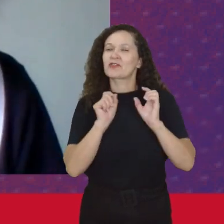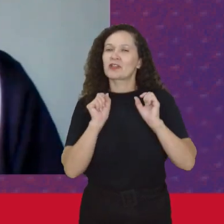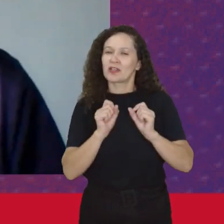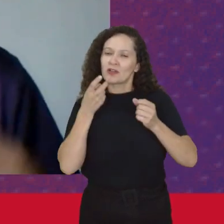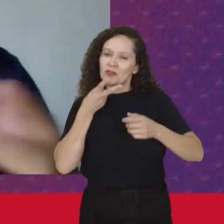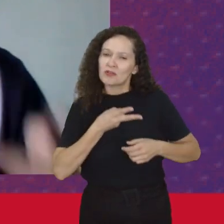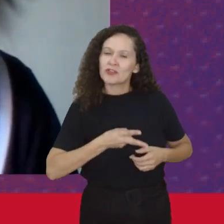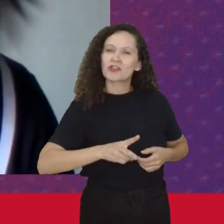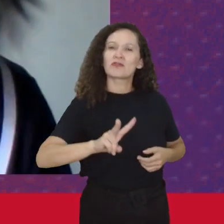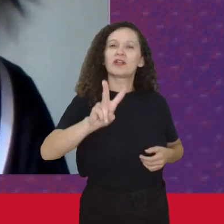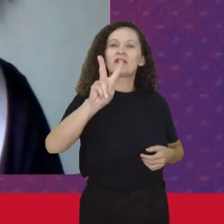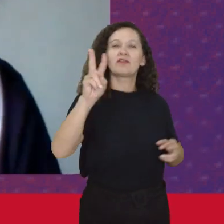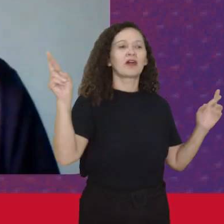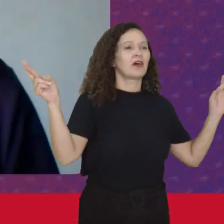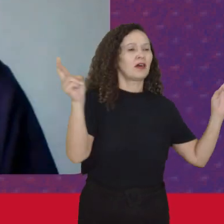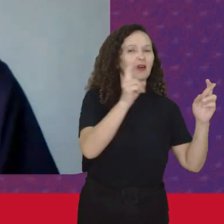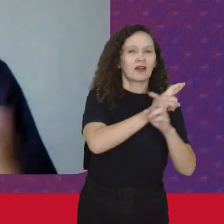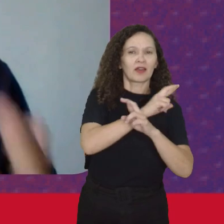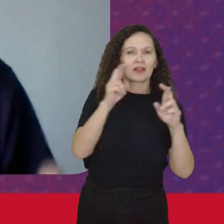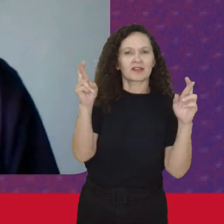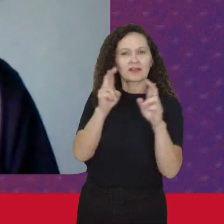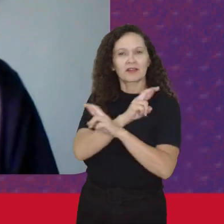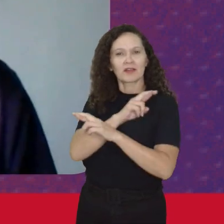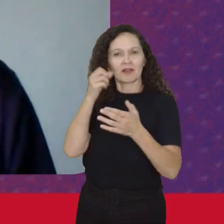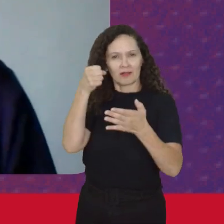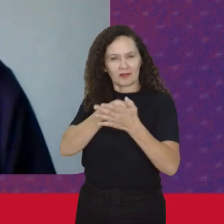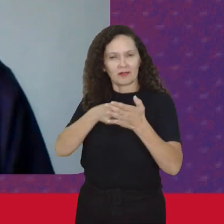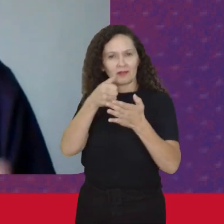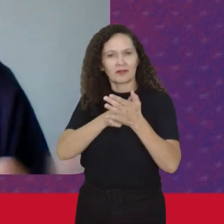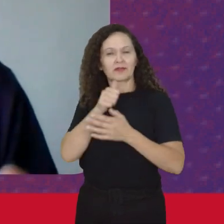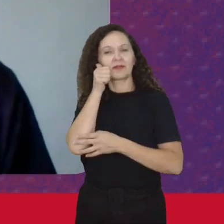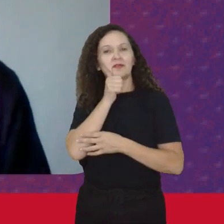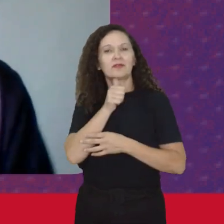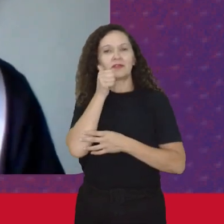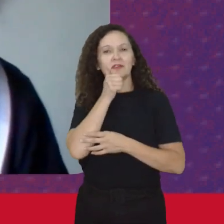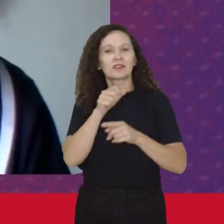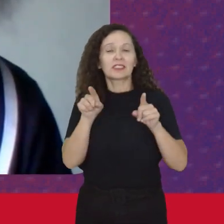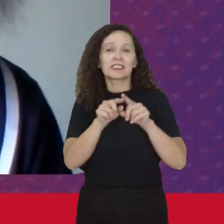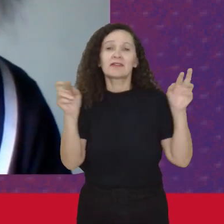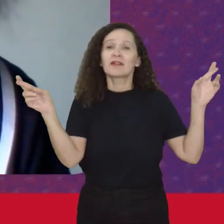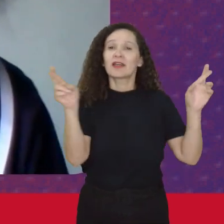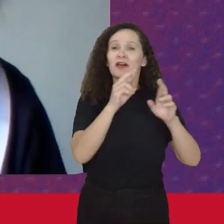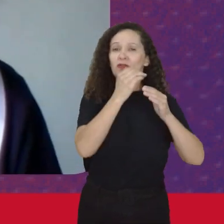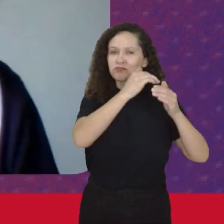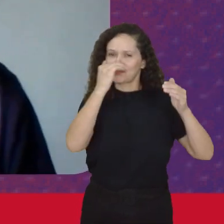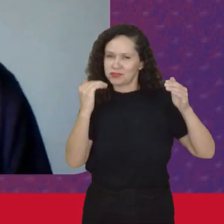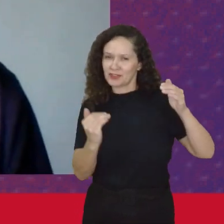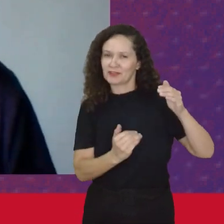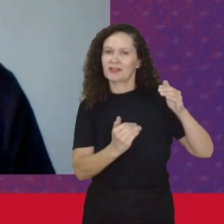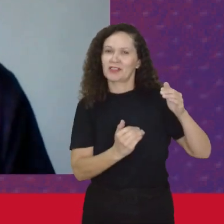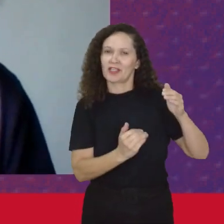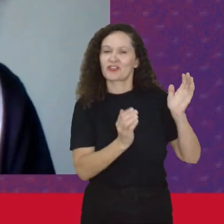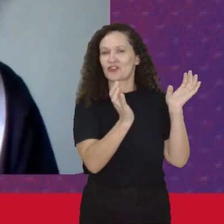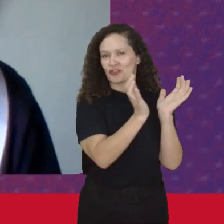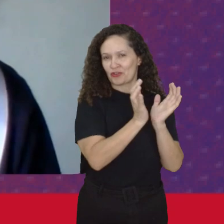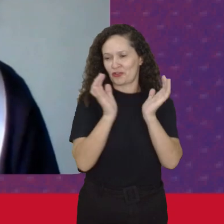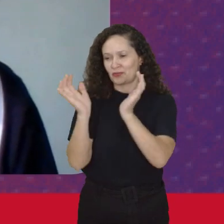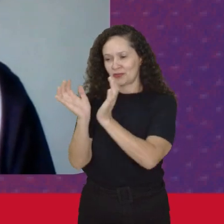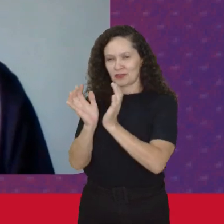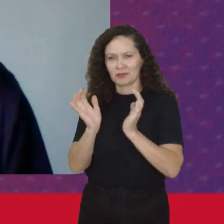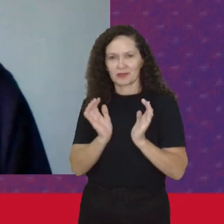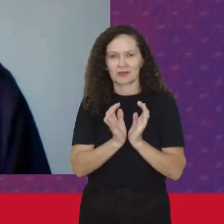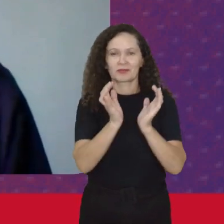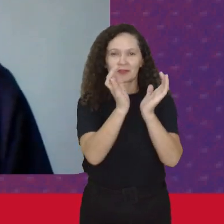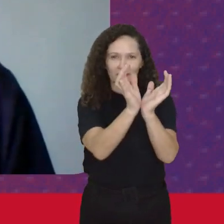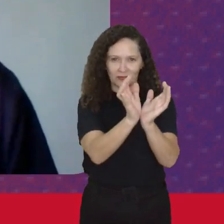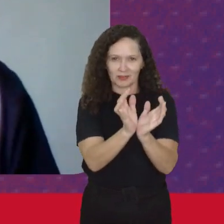dimensão De relacionar A luta Das mulheres Com a desigualdade De claro Com a exploração